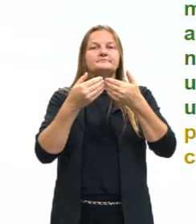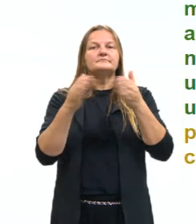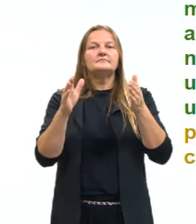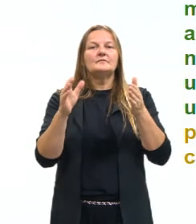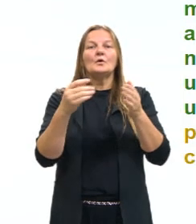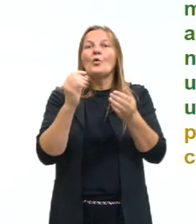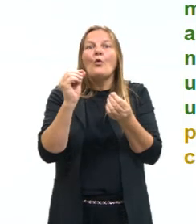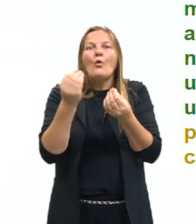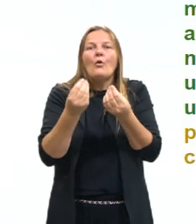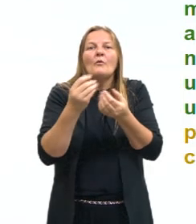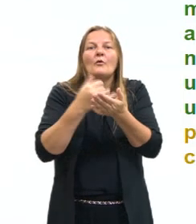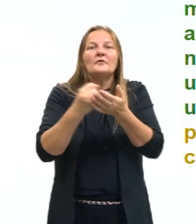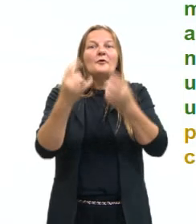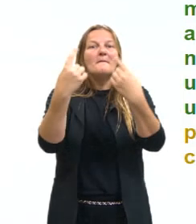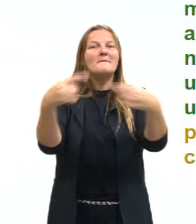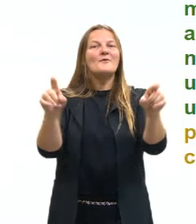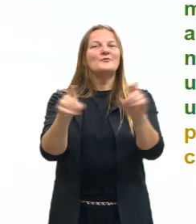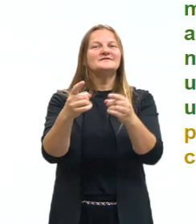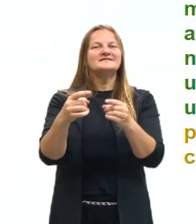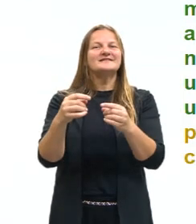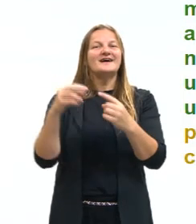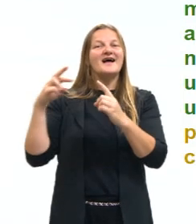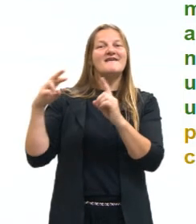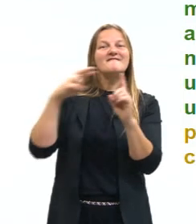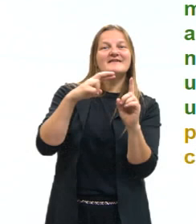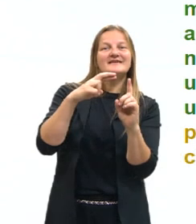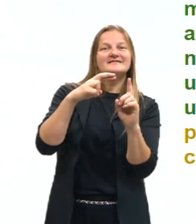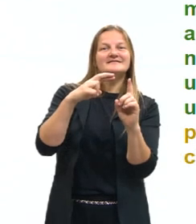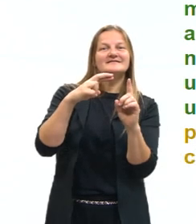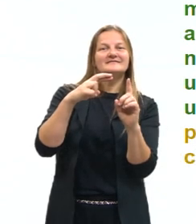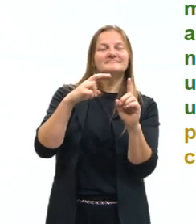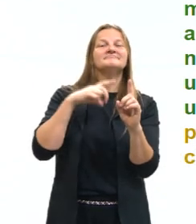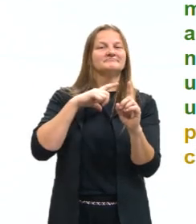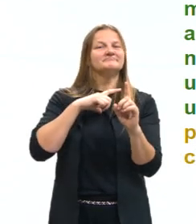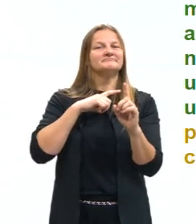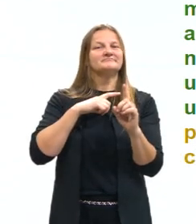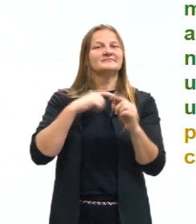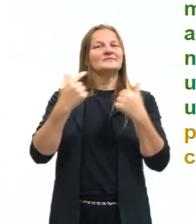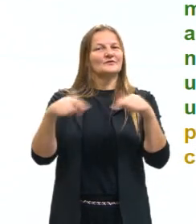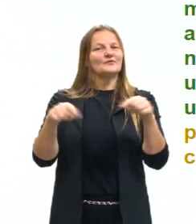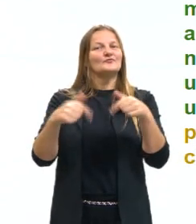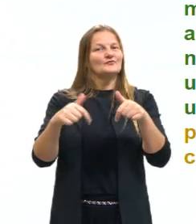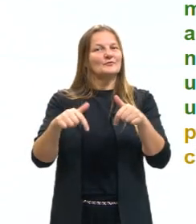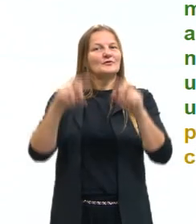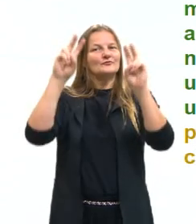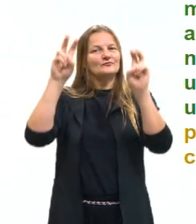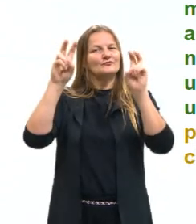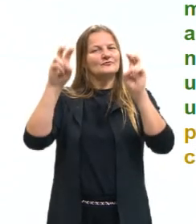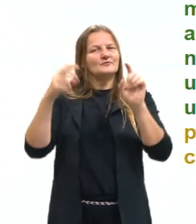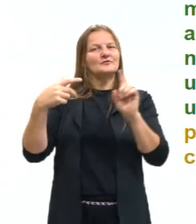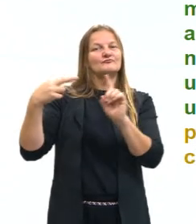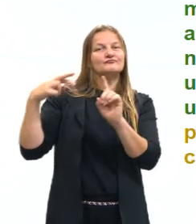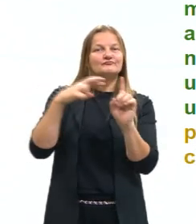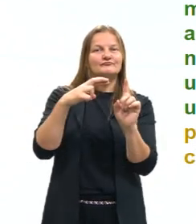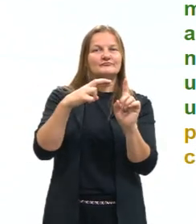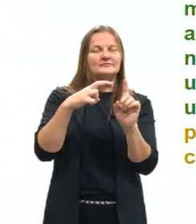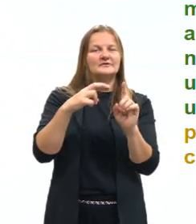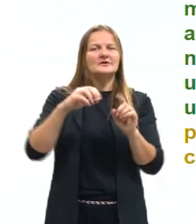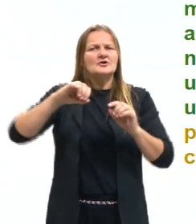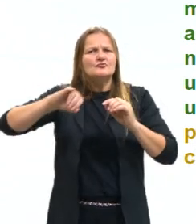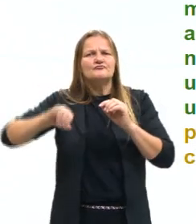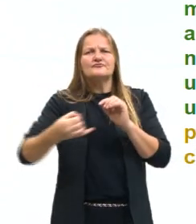uma música, né? Que já existe, tem uma letra que trabalha essa questão, esse tema. E eu venho com o meu